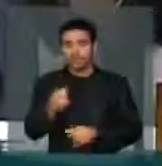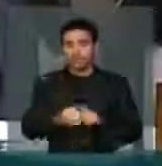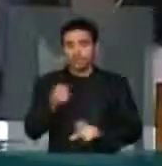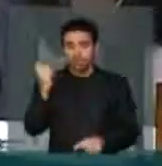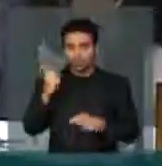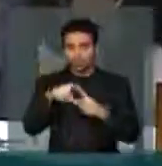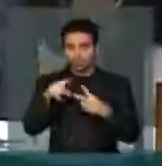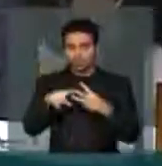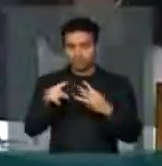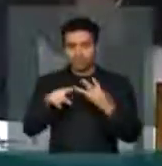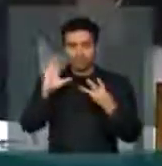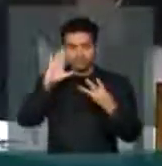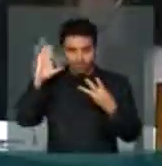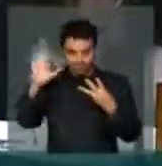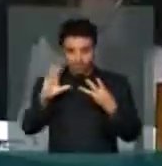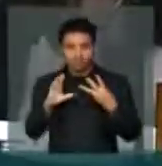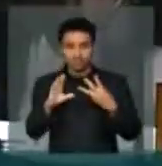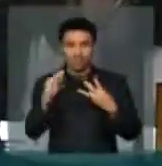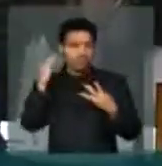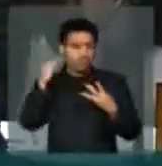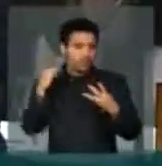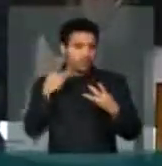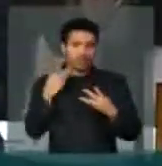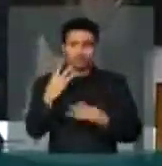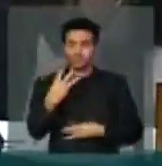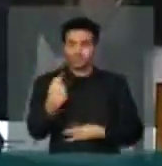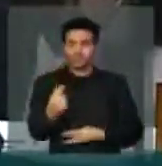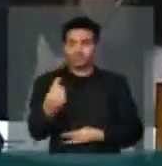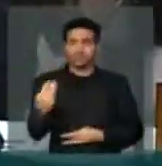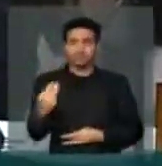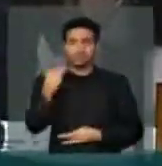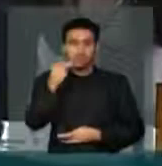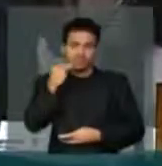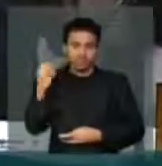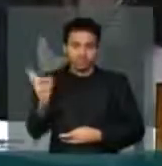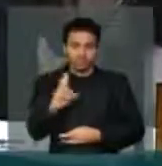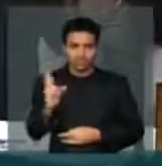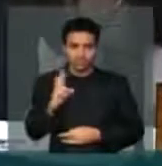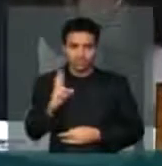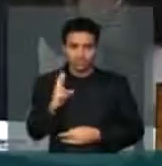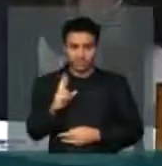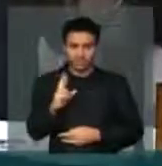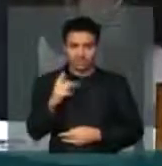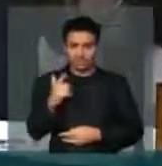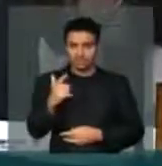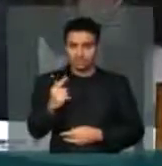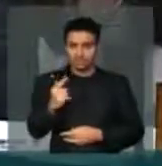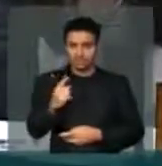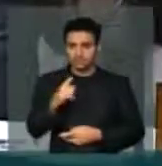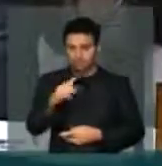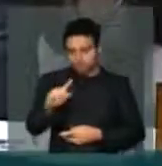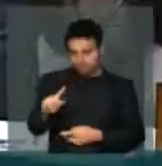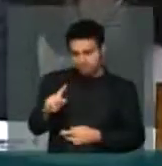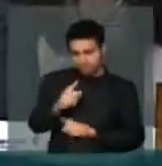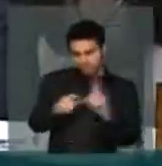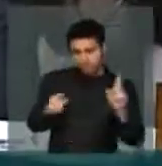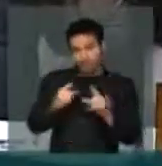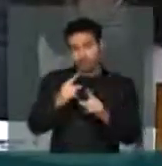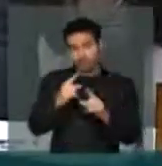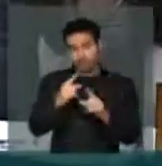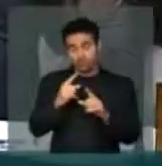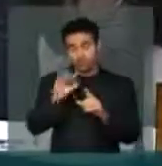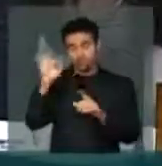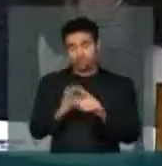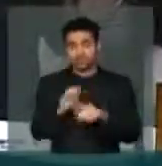principais bancos, 37 bilhões de reais, 27,5%, uma a mais que